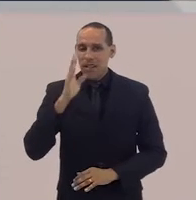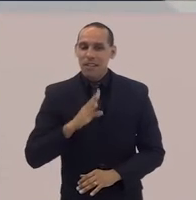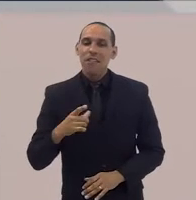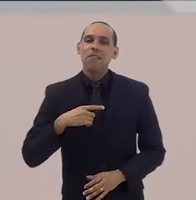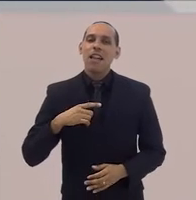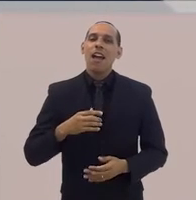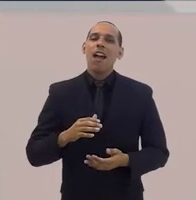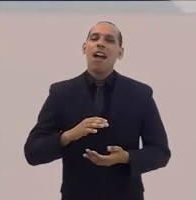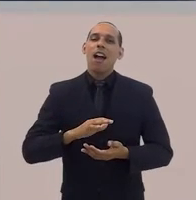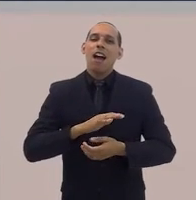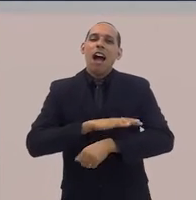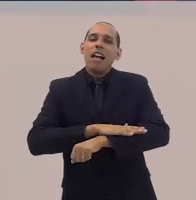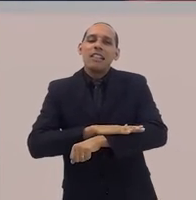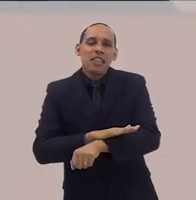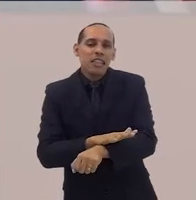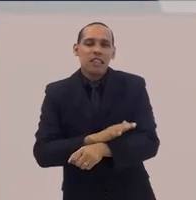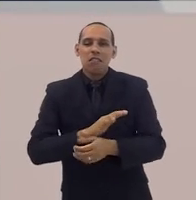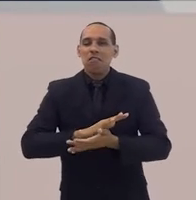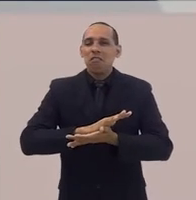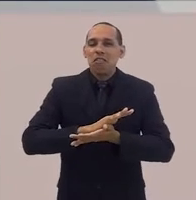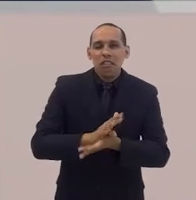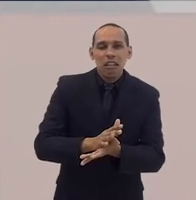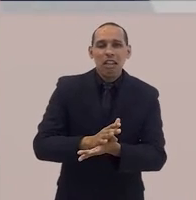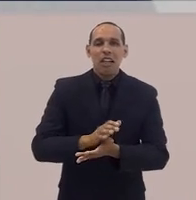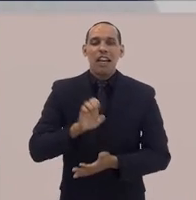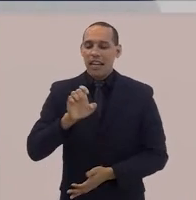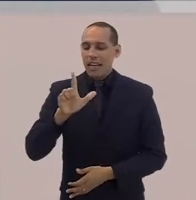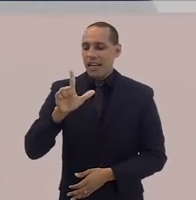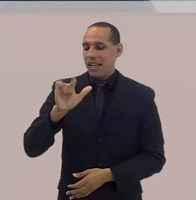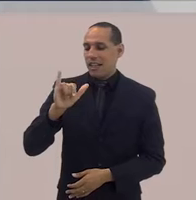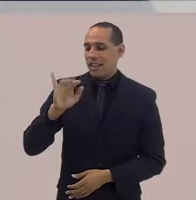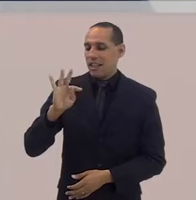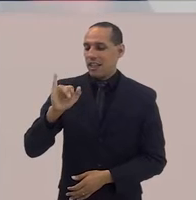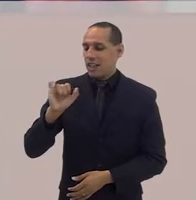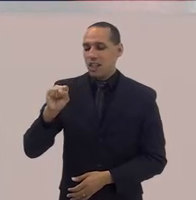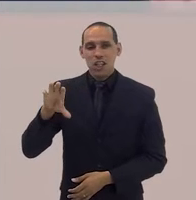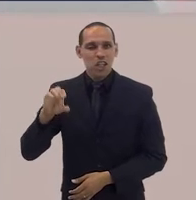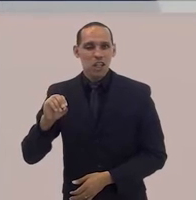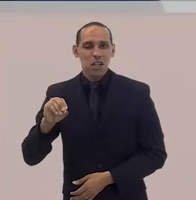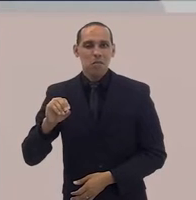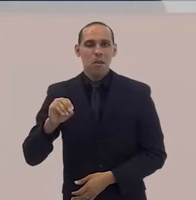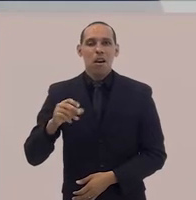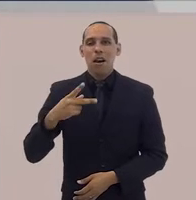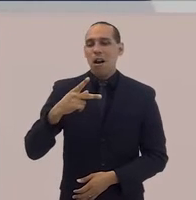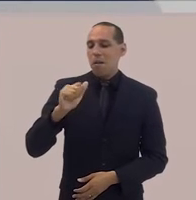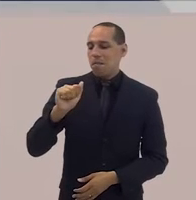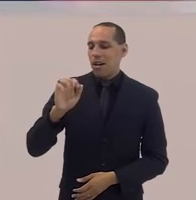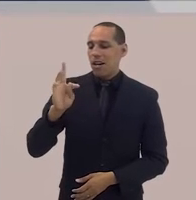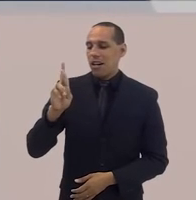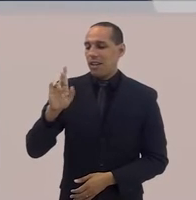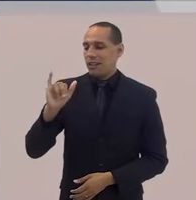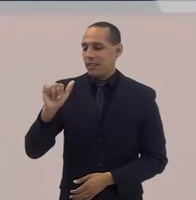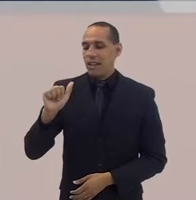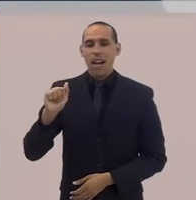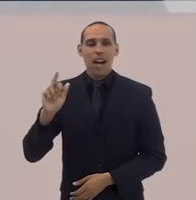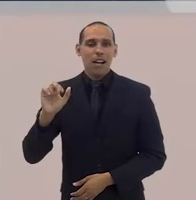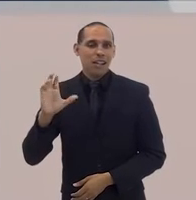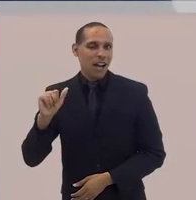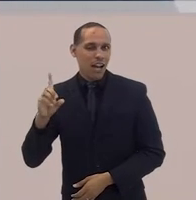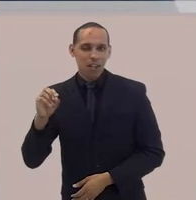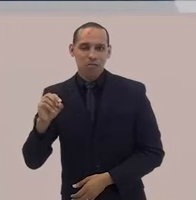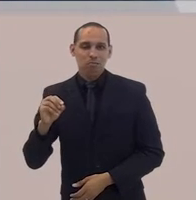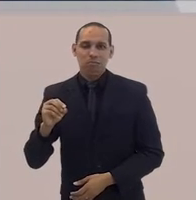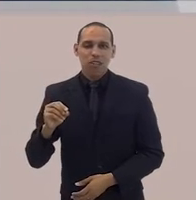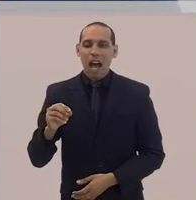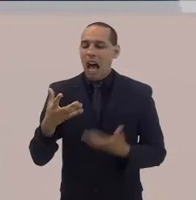esse racismo, esse patriarcado, que não quer reconhecer o valor de todas as vidas e de todos os corpos.